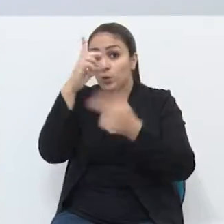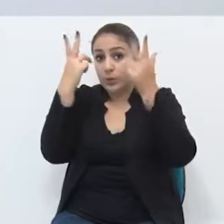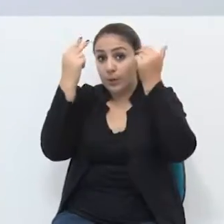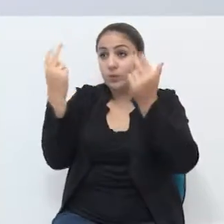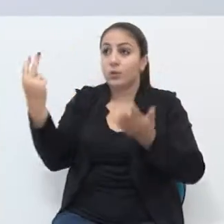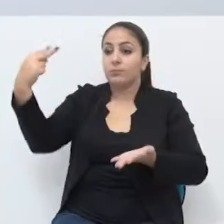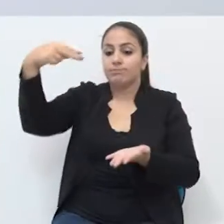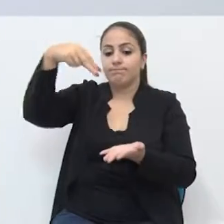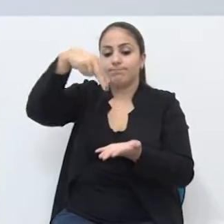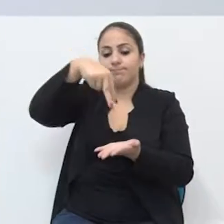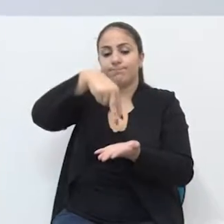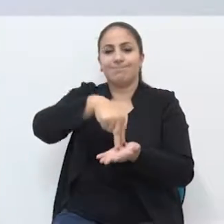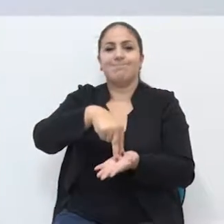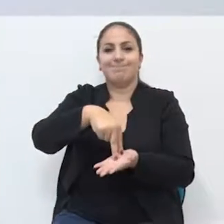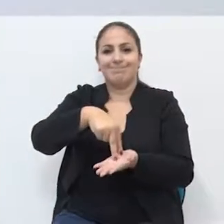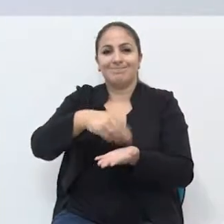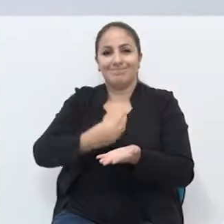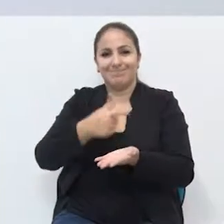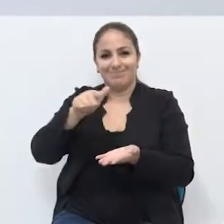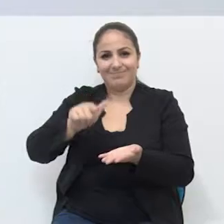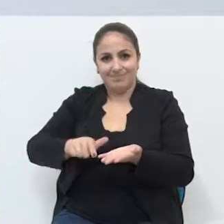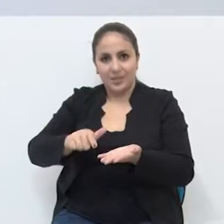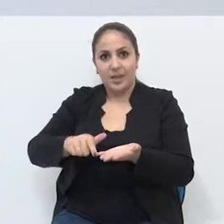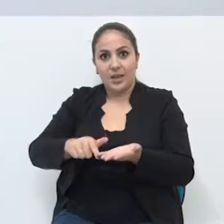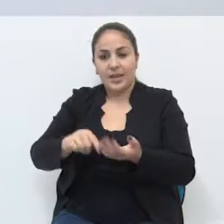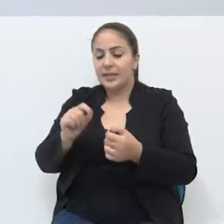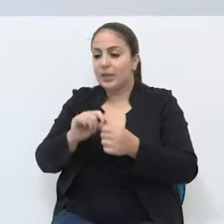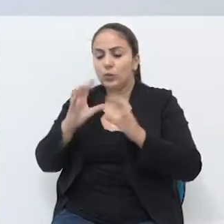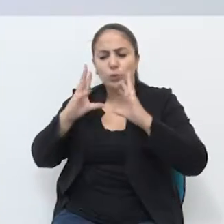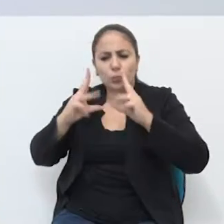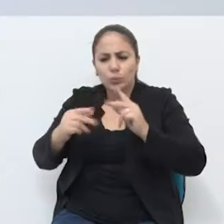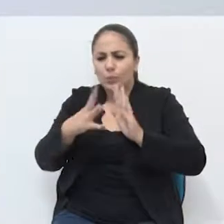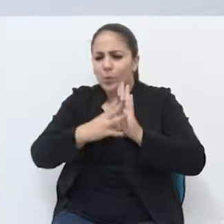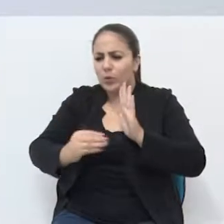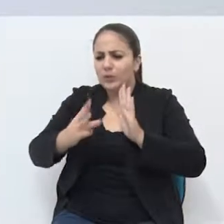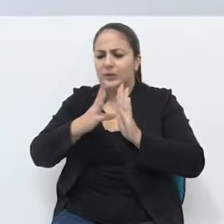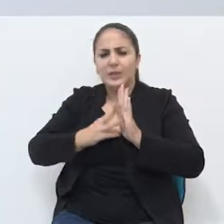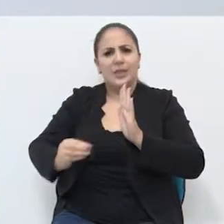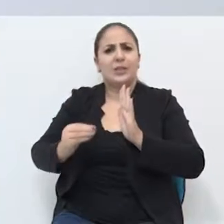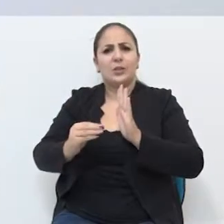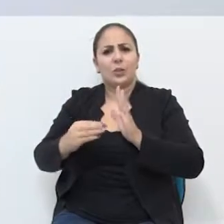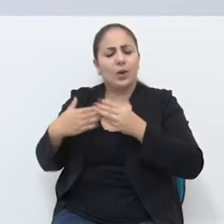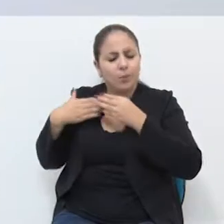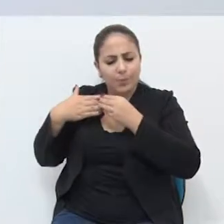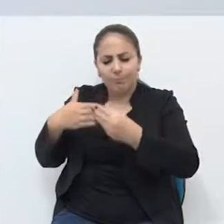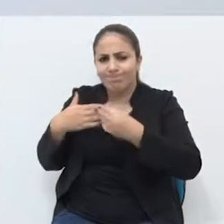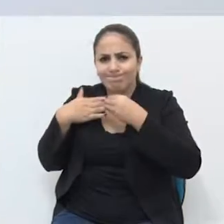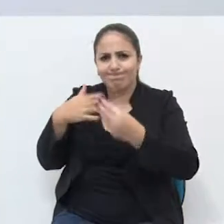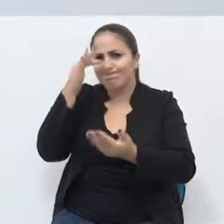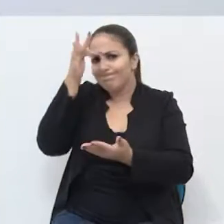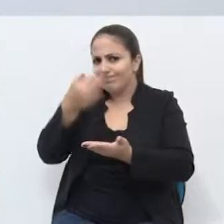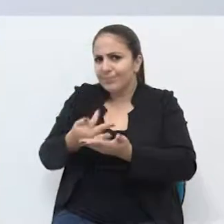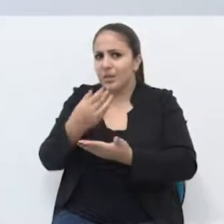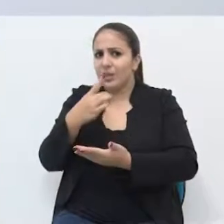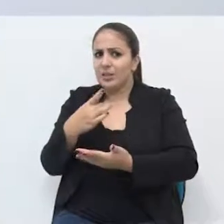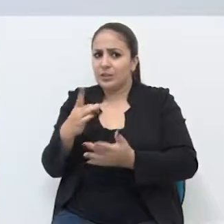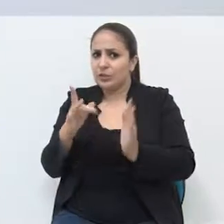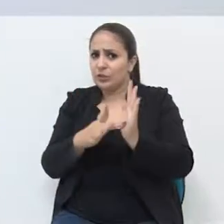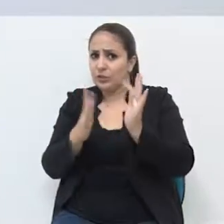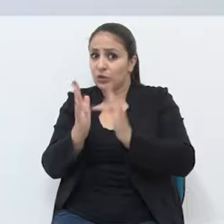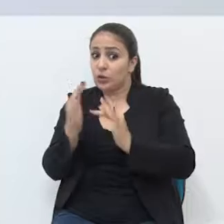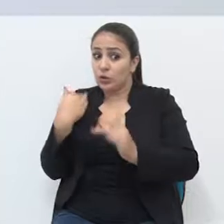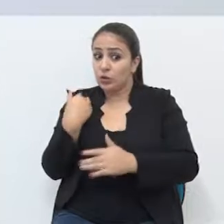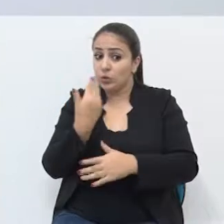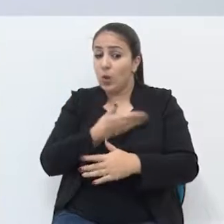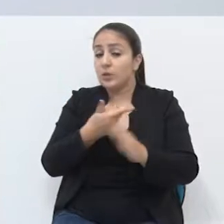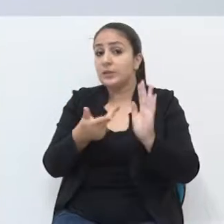a grande referência de todos os cristãos, de todos os seguidores de Jesus. Para nós cristãos, significa